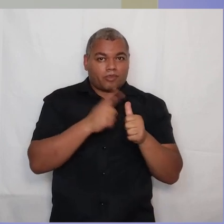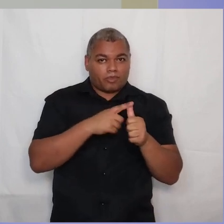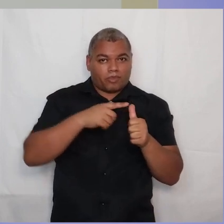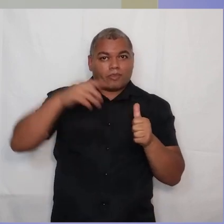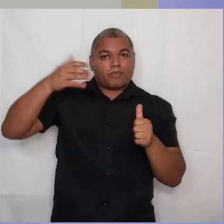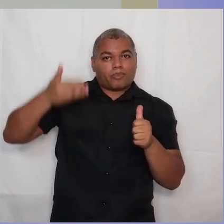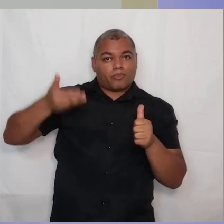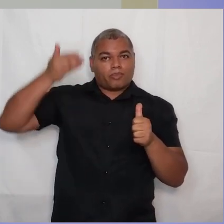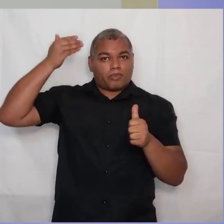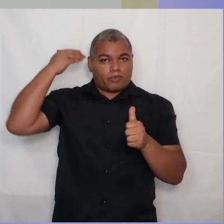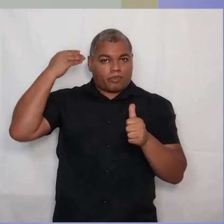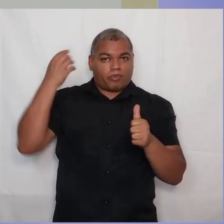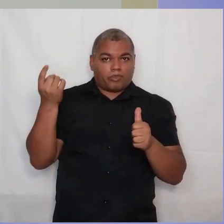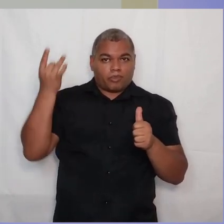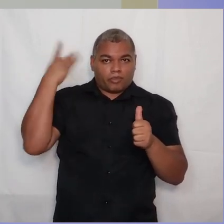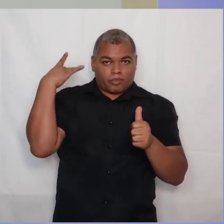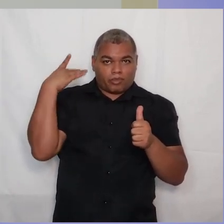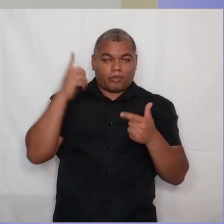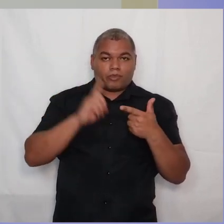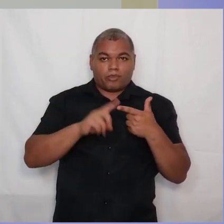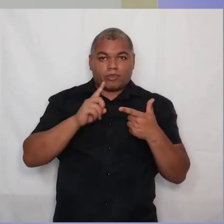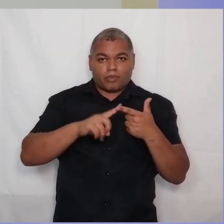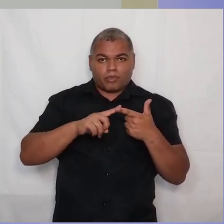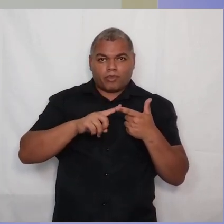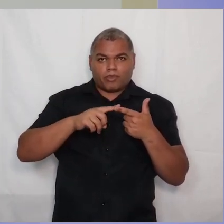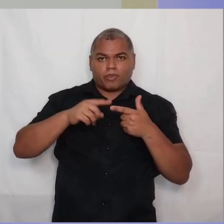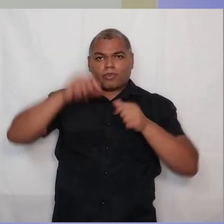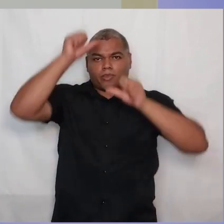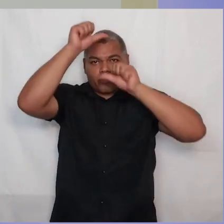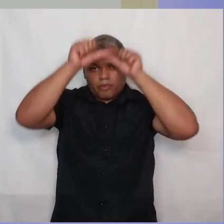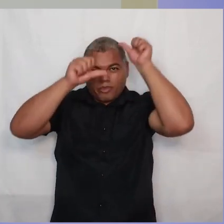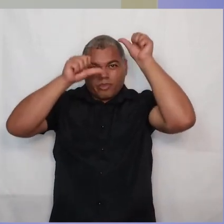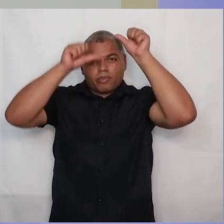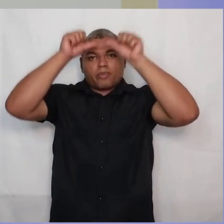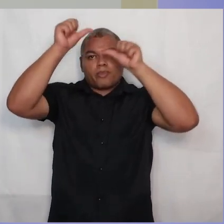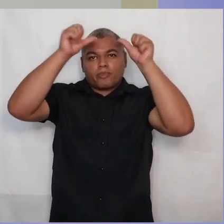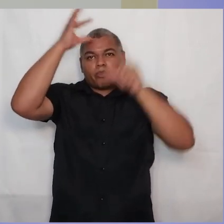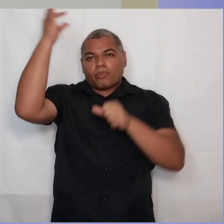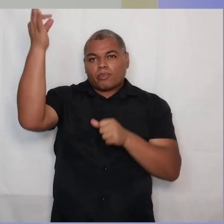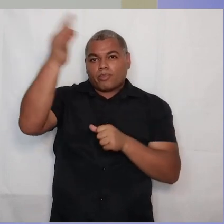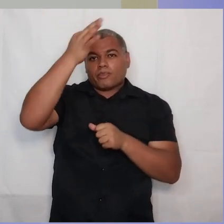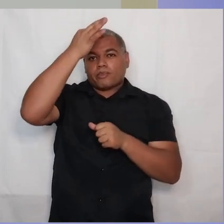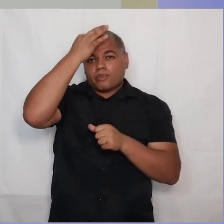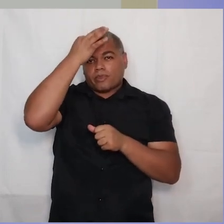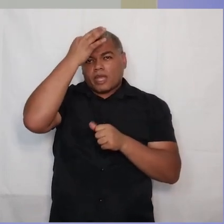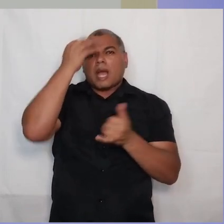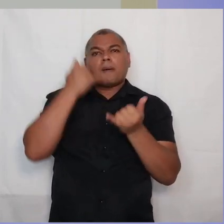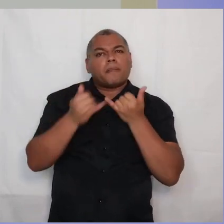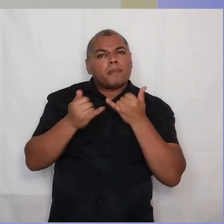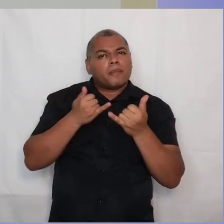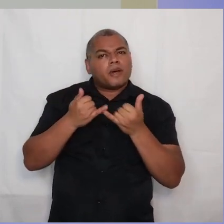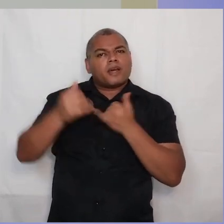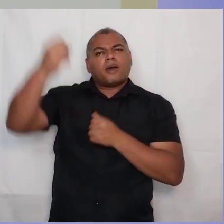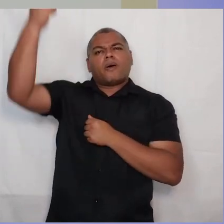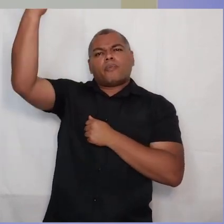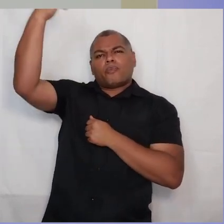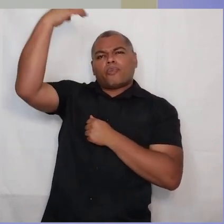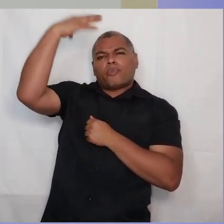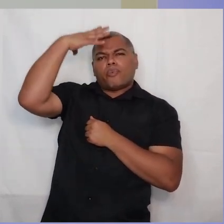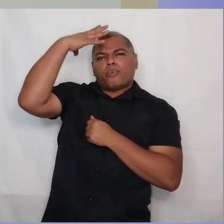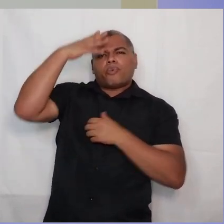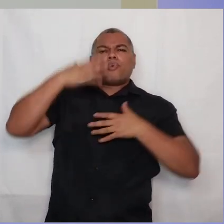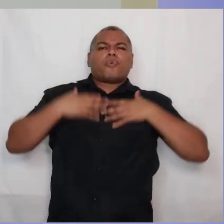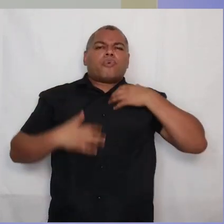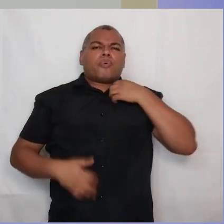natureza. Segundo, renove o seu entendimento. É o mesmo processo de tomar banho, não é? Você chega cansado,